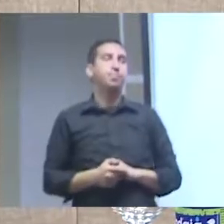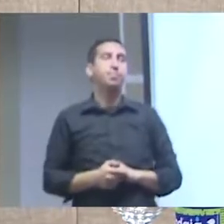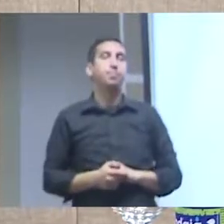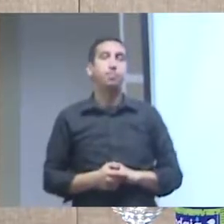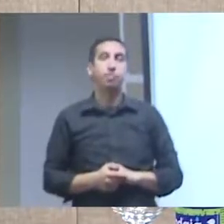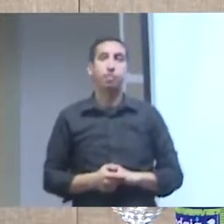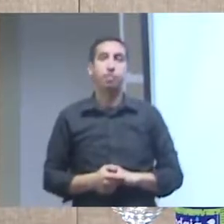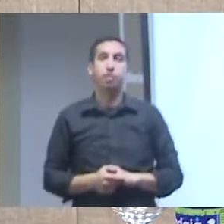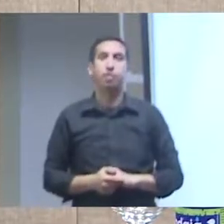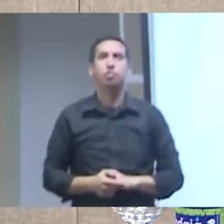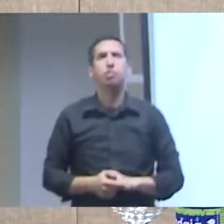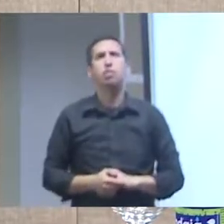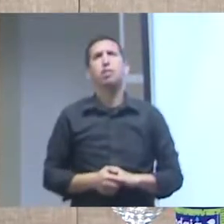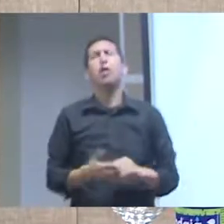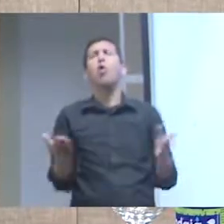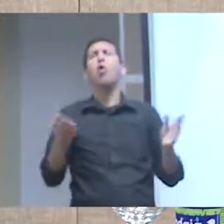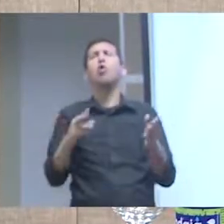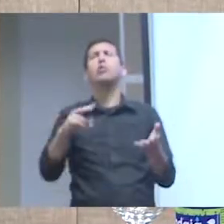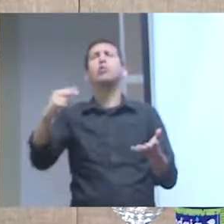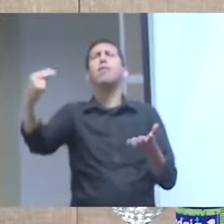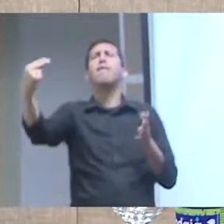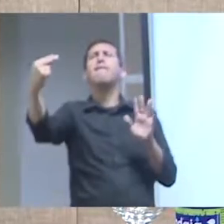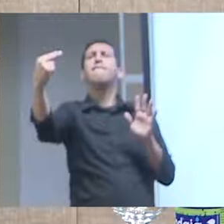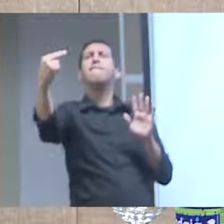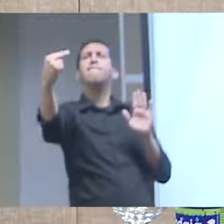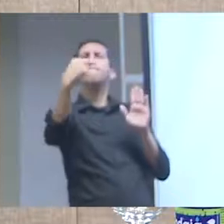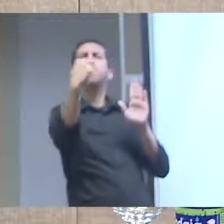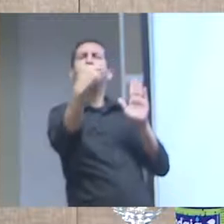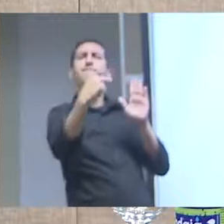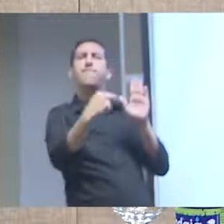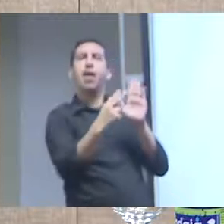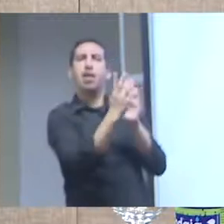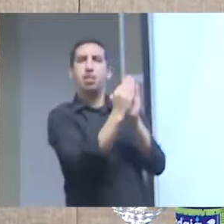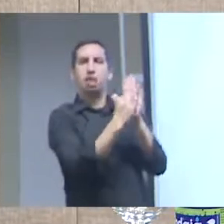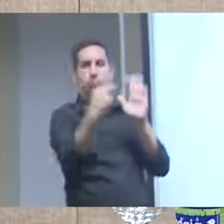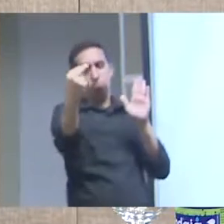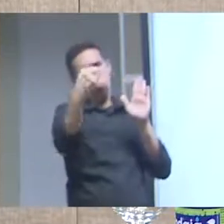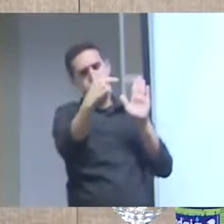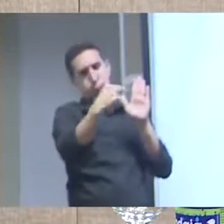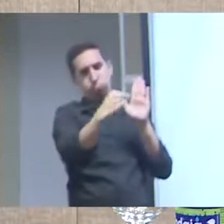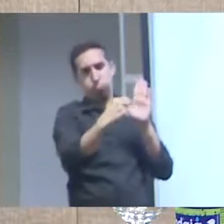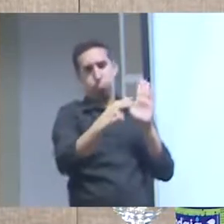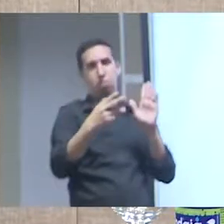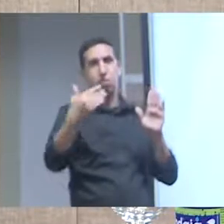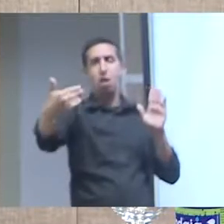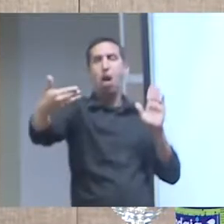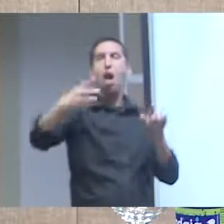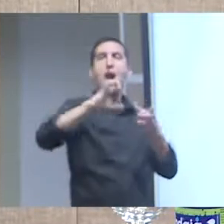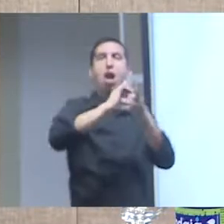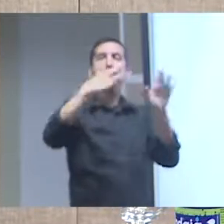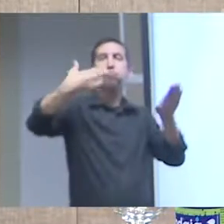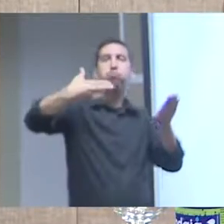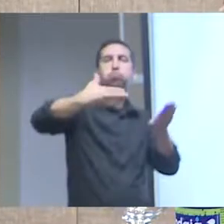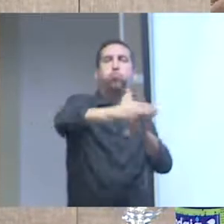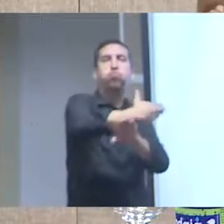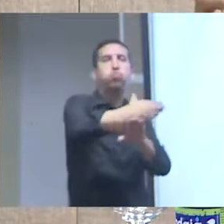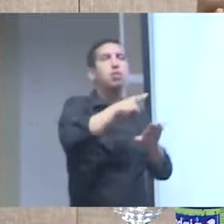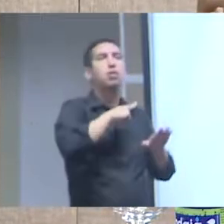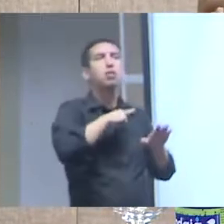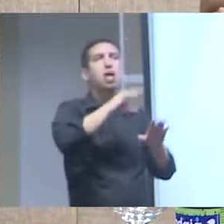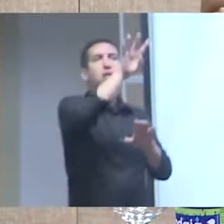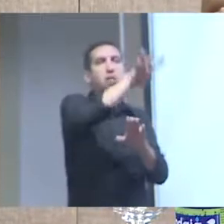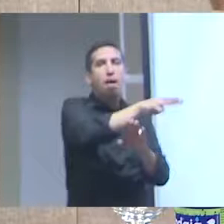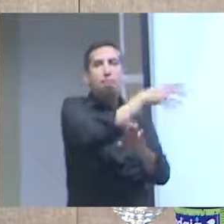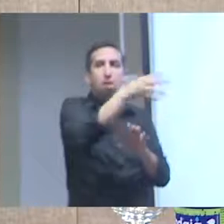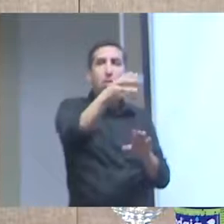dados é uma transposição sem nenhuma operação intermediária dos dados que estão nas tabelas para pontos em um